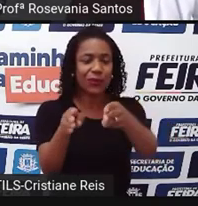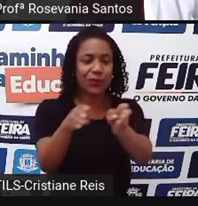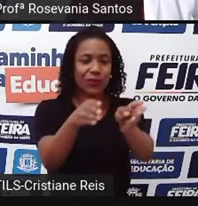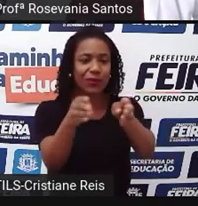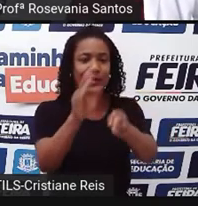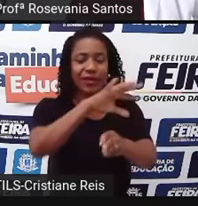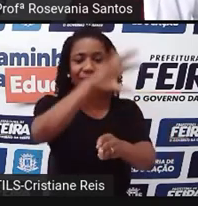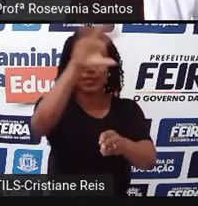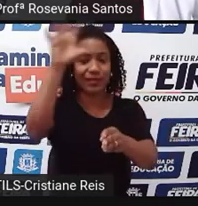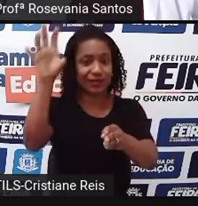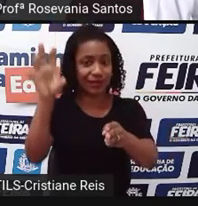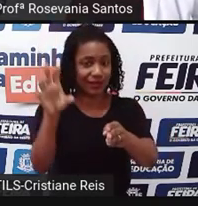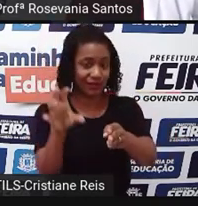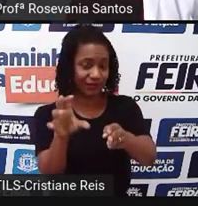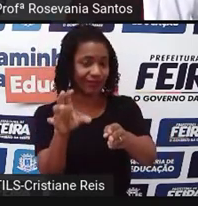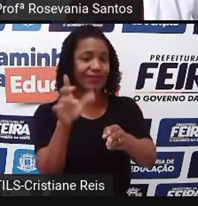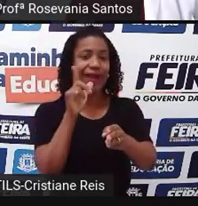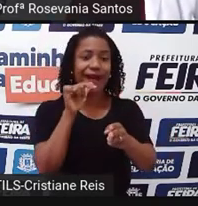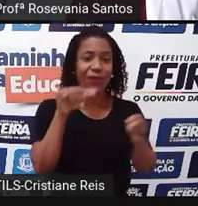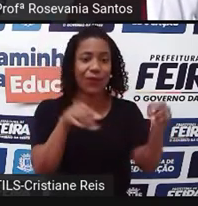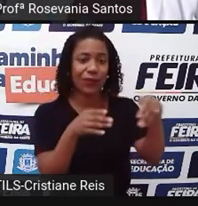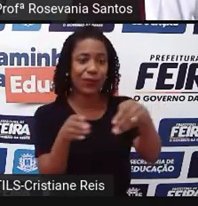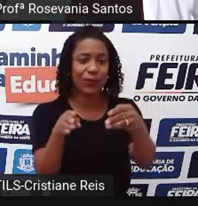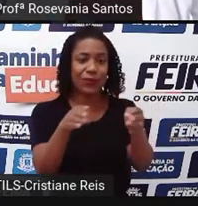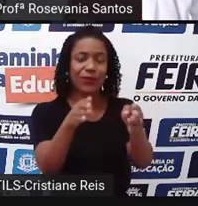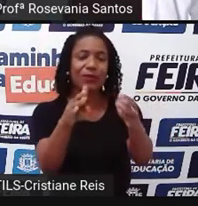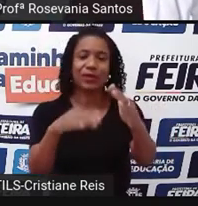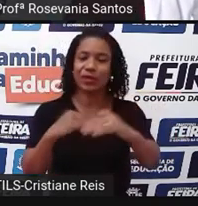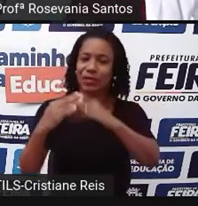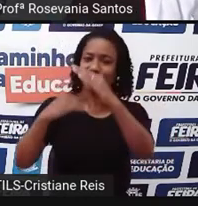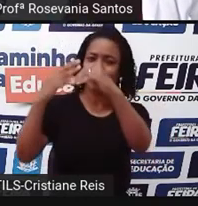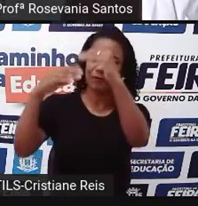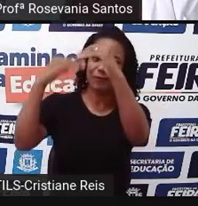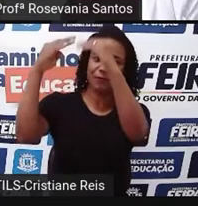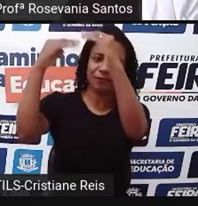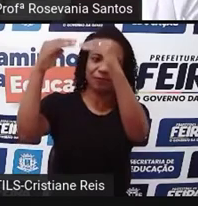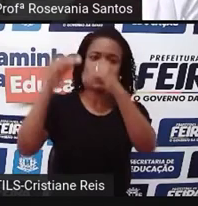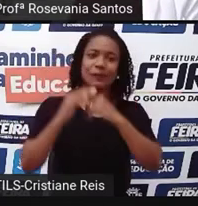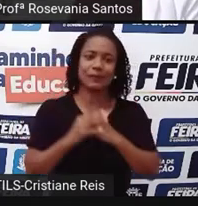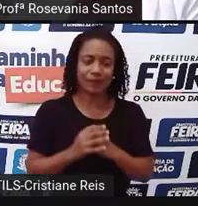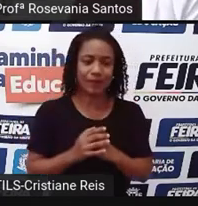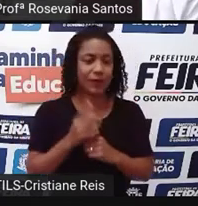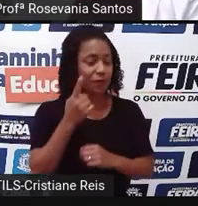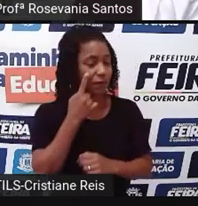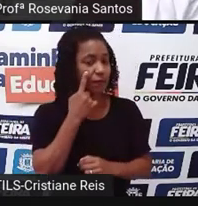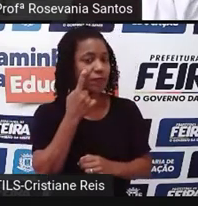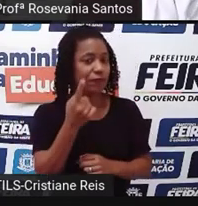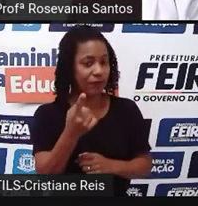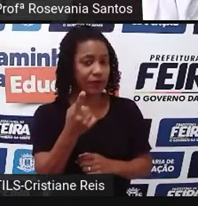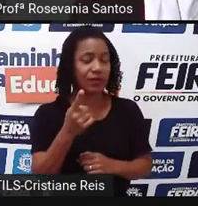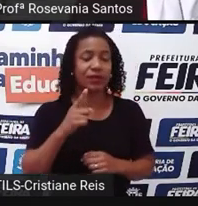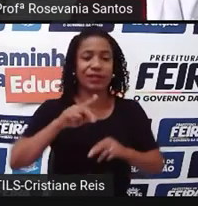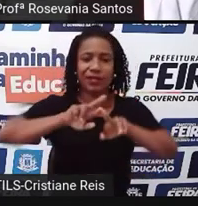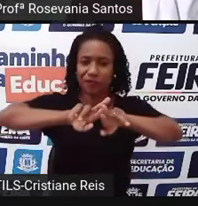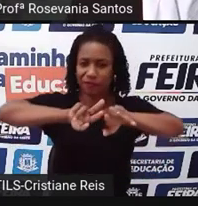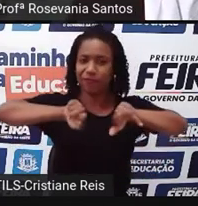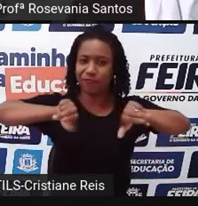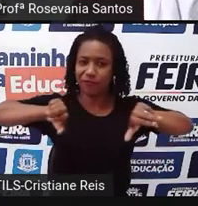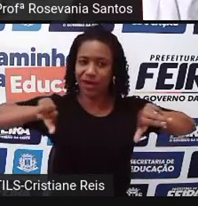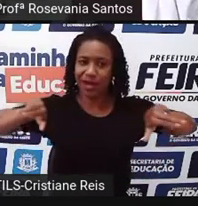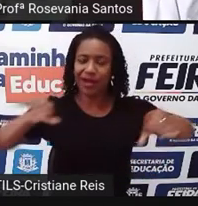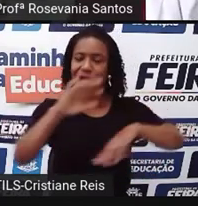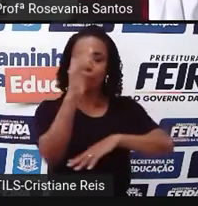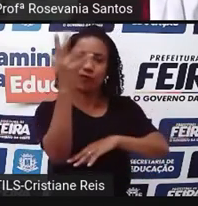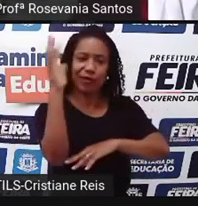as mais desenvolvidas, como eu falei para vocês, então, é a que concentra a maior biodiversidade, graças à existência da